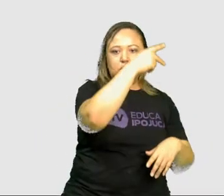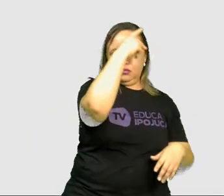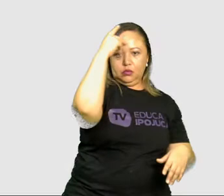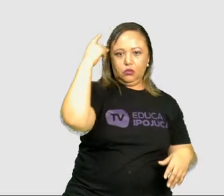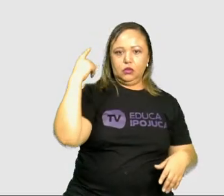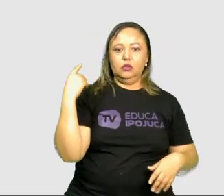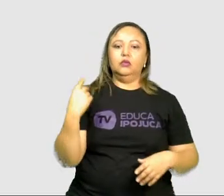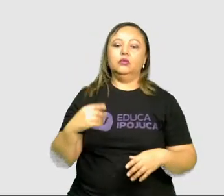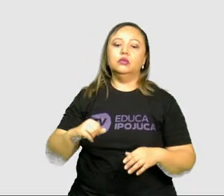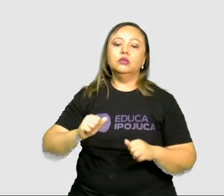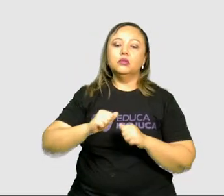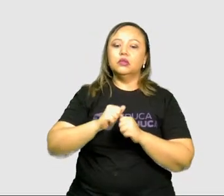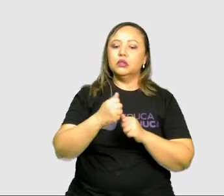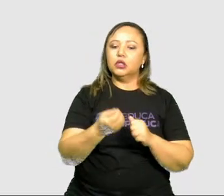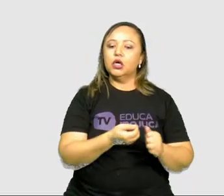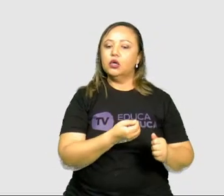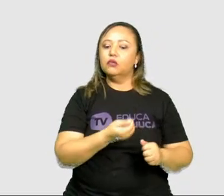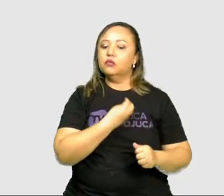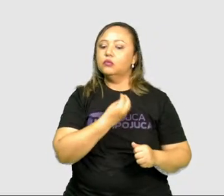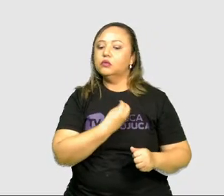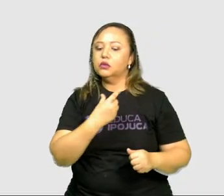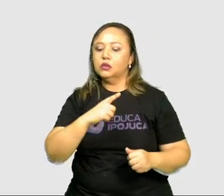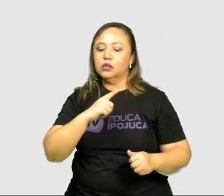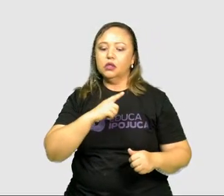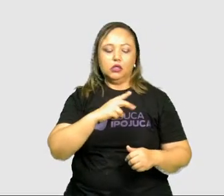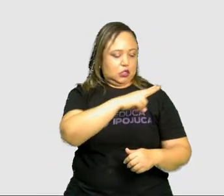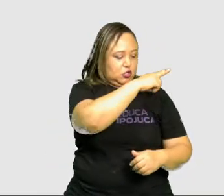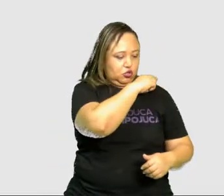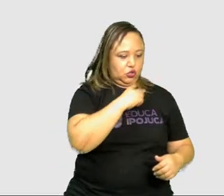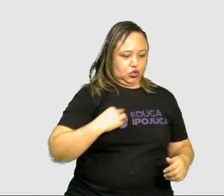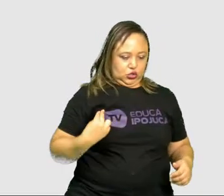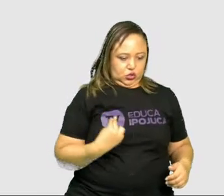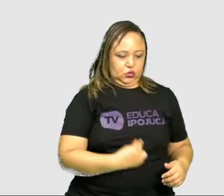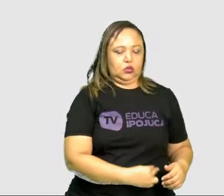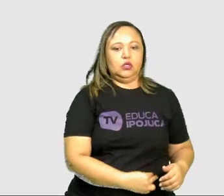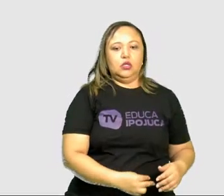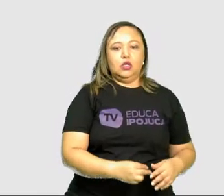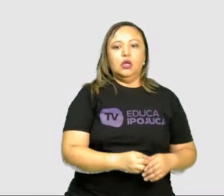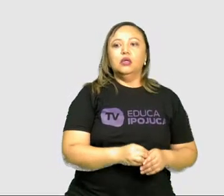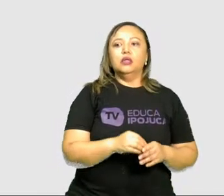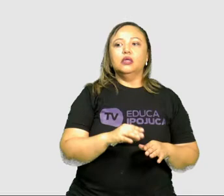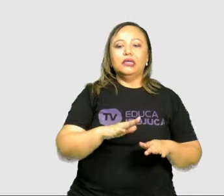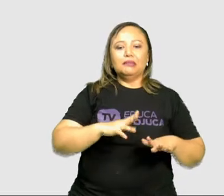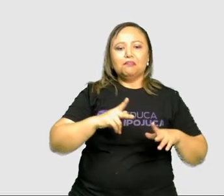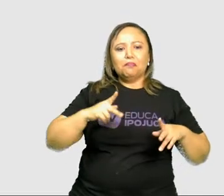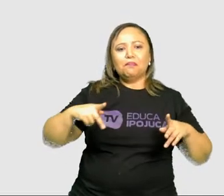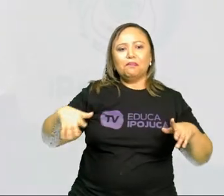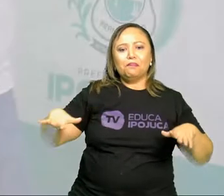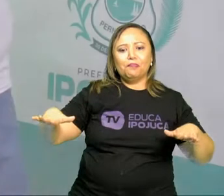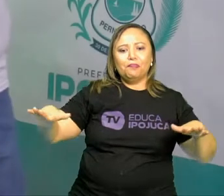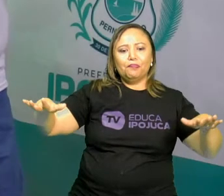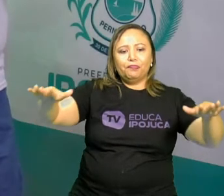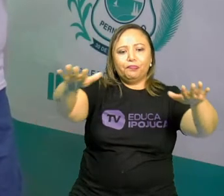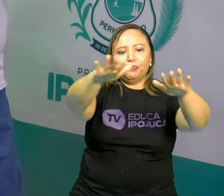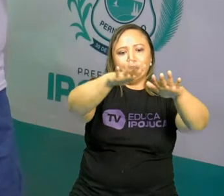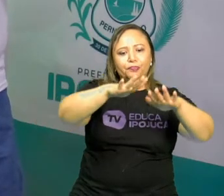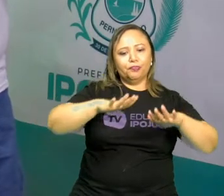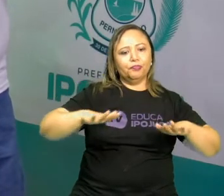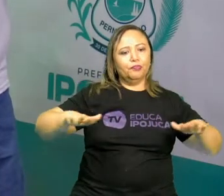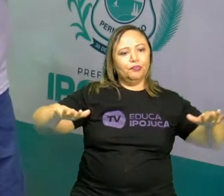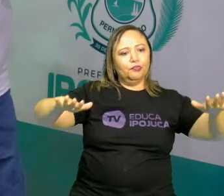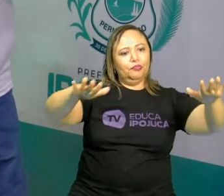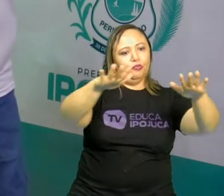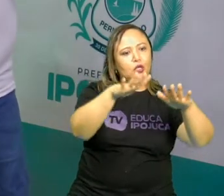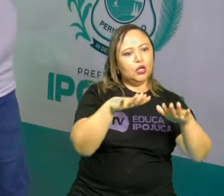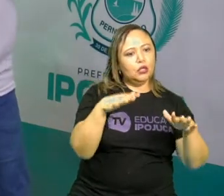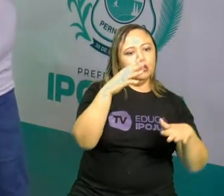pessoas que ali vivem. A China, por exemplo, é o país mais populoso do planeta. É a maior quantidade de